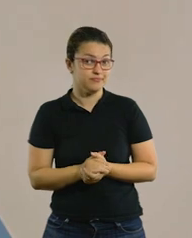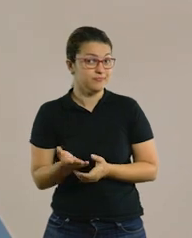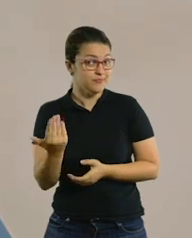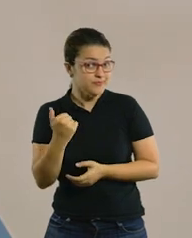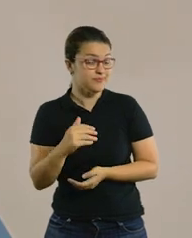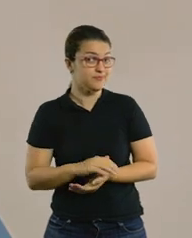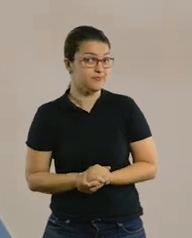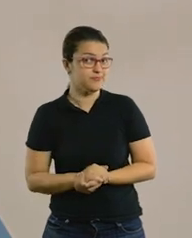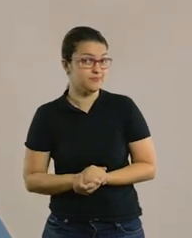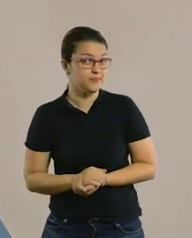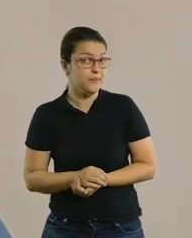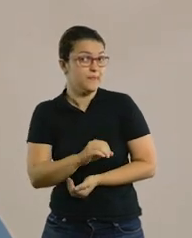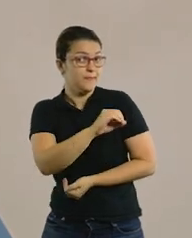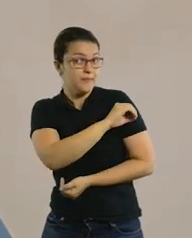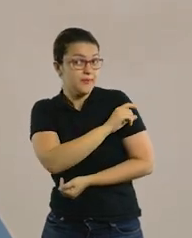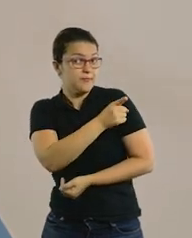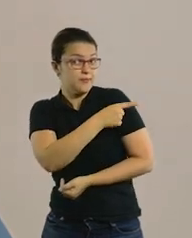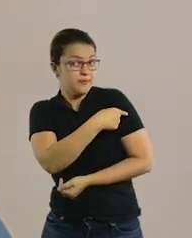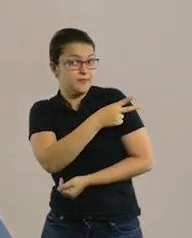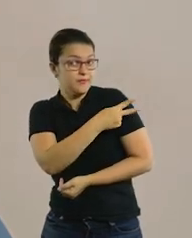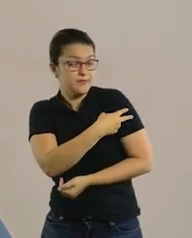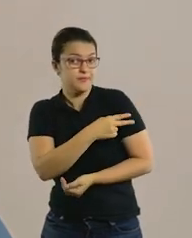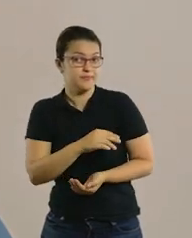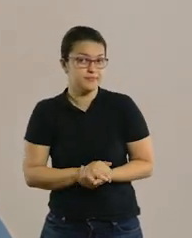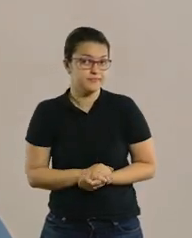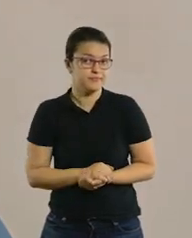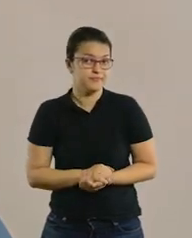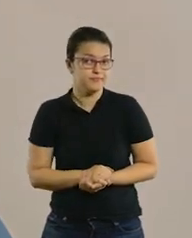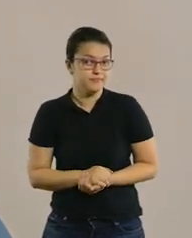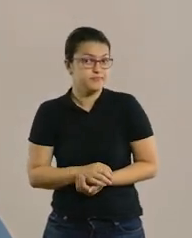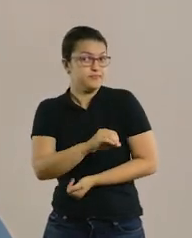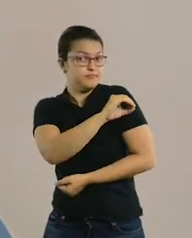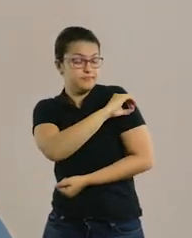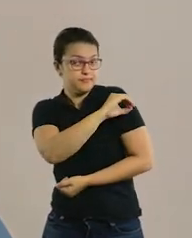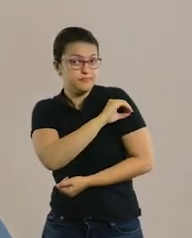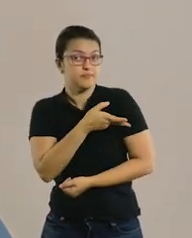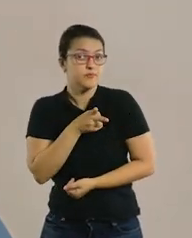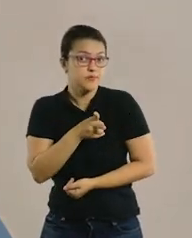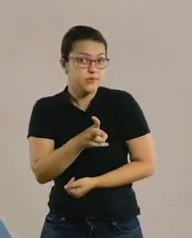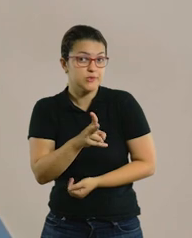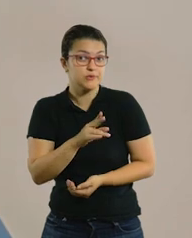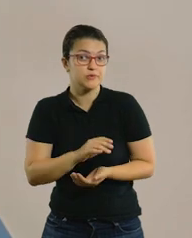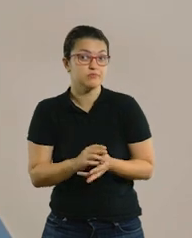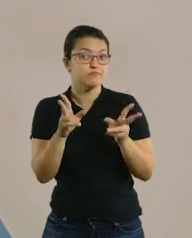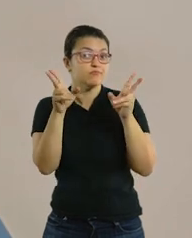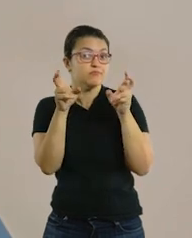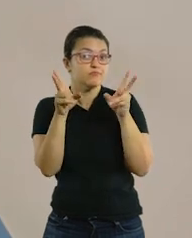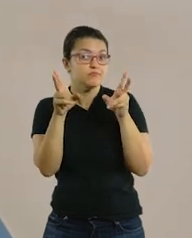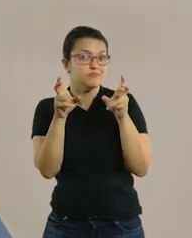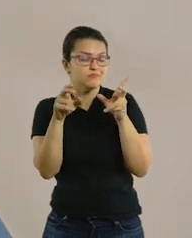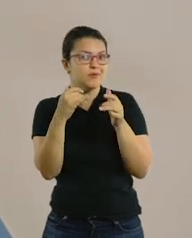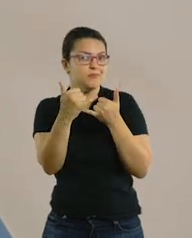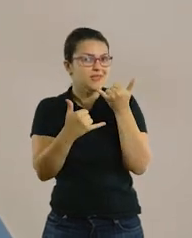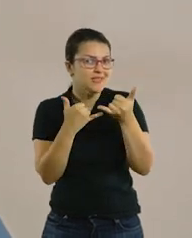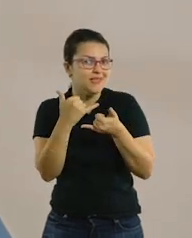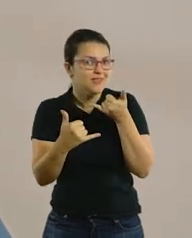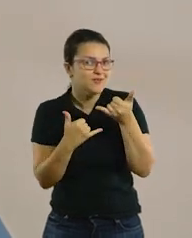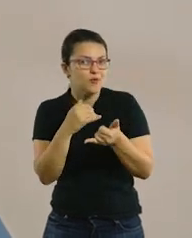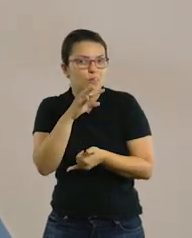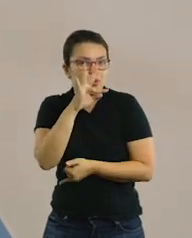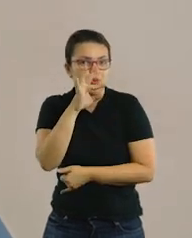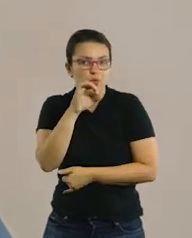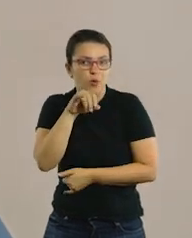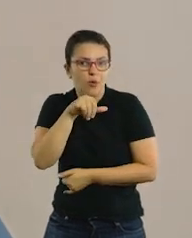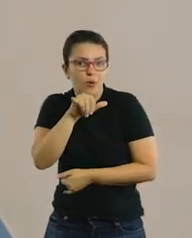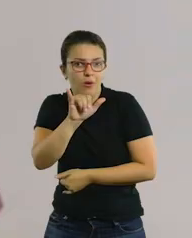a turma do Pré, primeiro e segundo ano. Para a turma do Pré, nós vamos continuar trabalhando com o tema dos Toys, que são